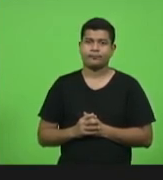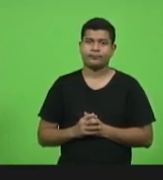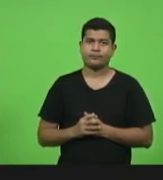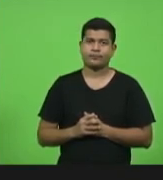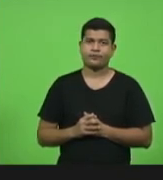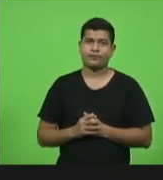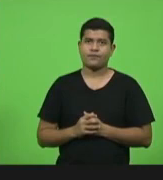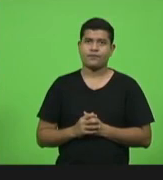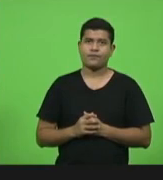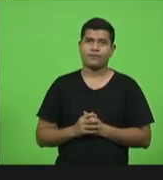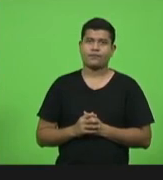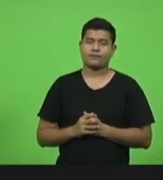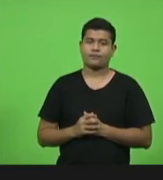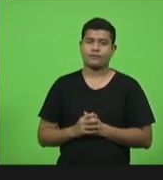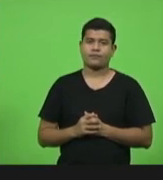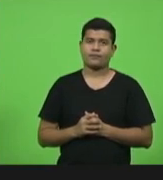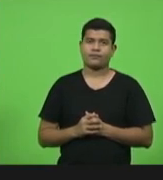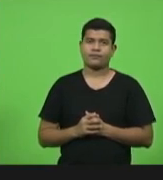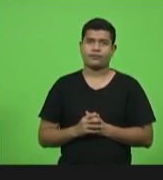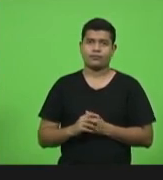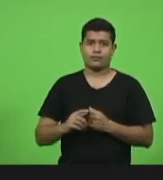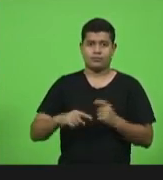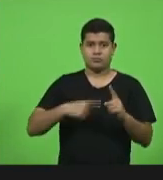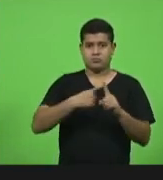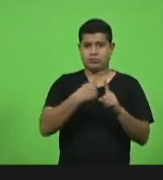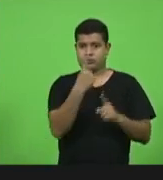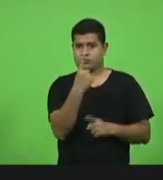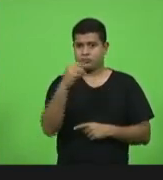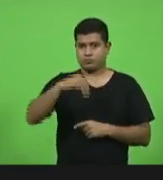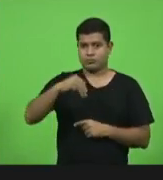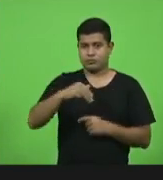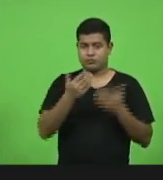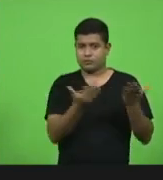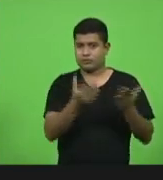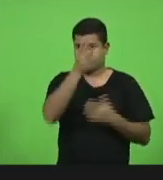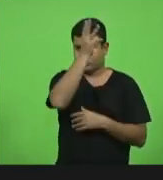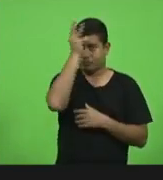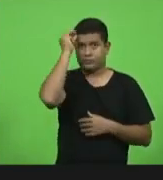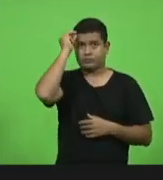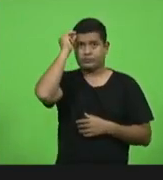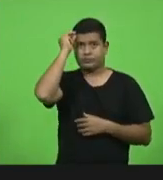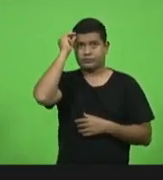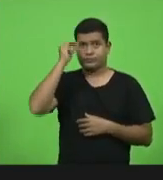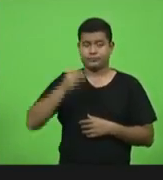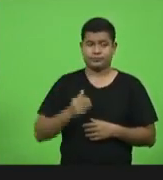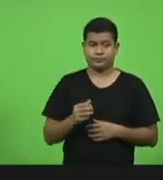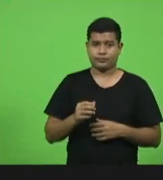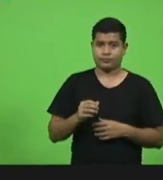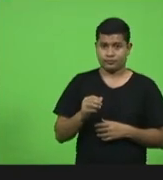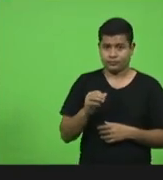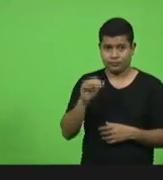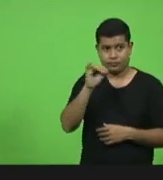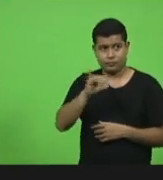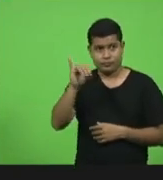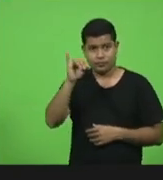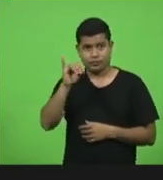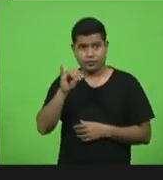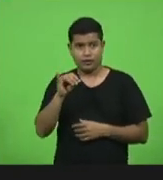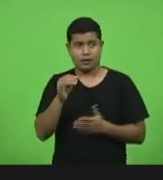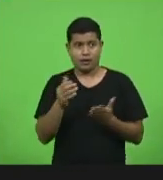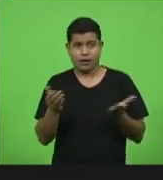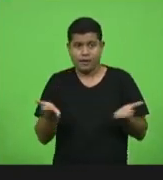deputado Sargento Lima. Mais um minuto para a deputada Luciane. Oi, Está com problema de áudio. já lhe passo,